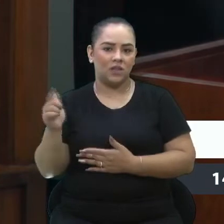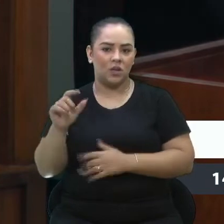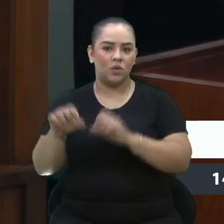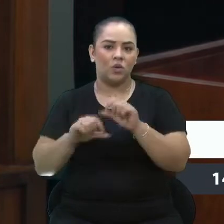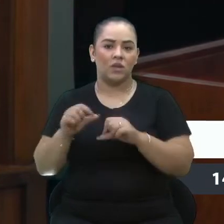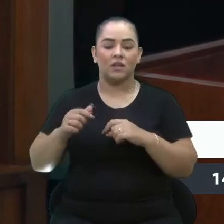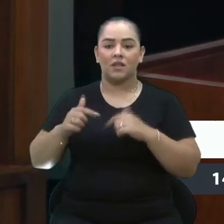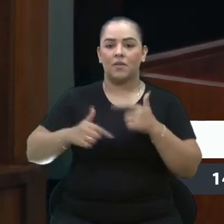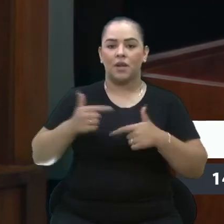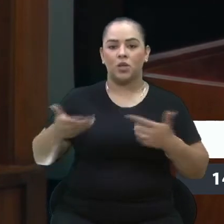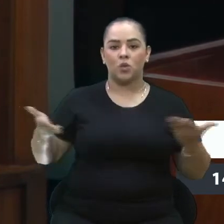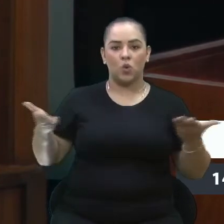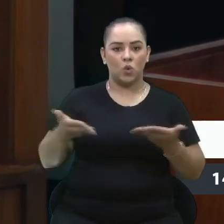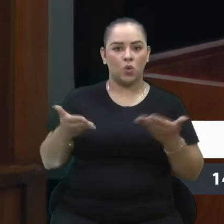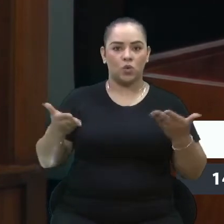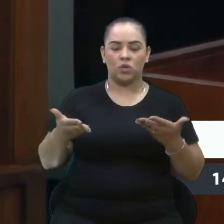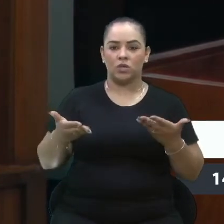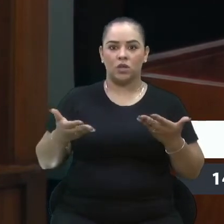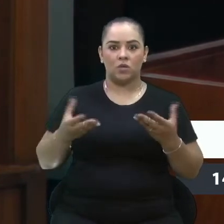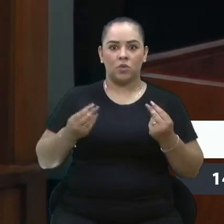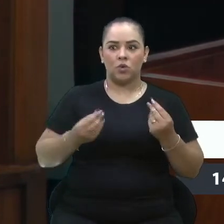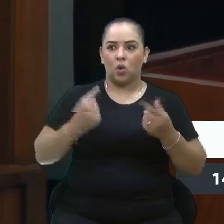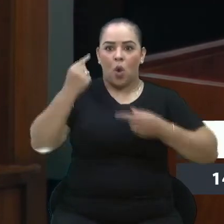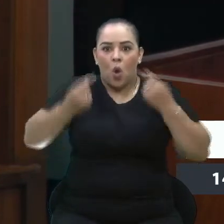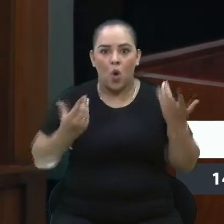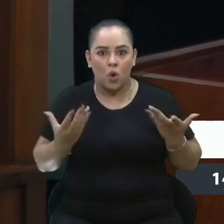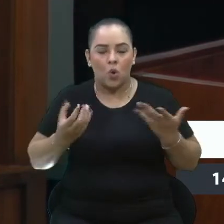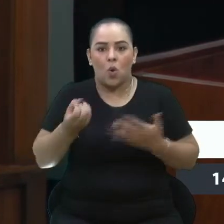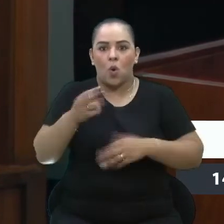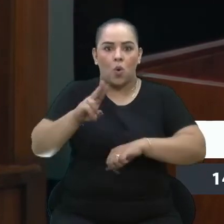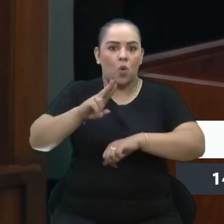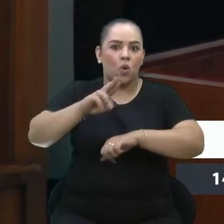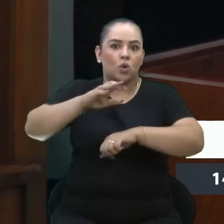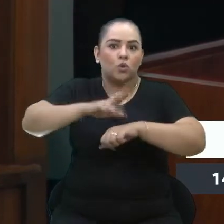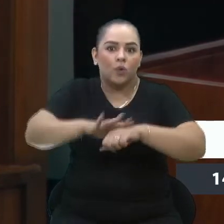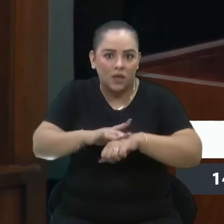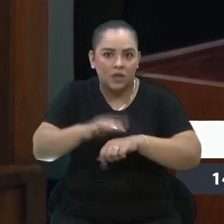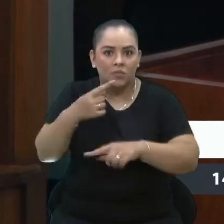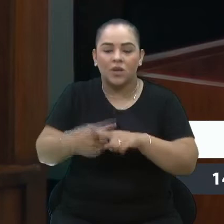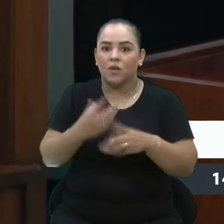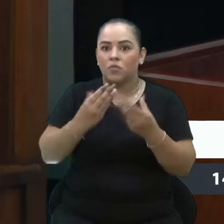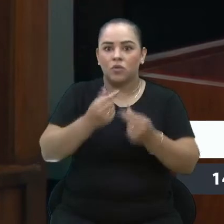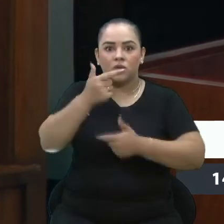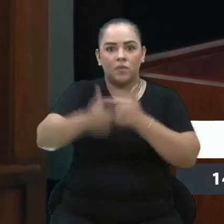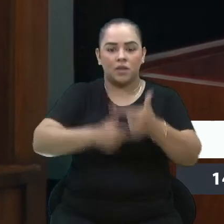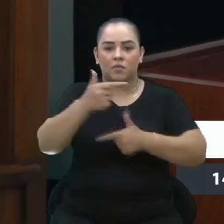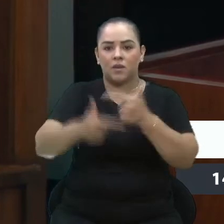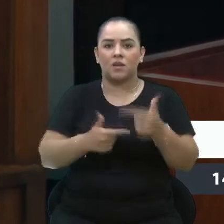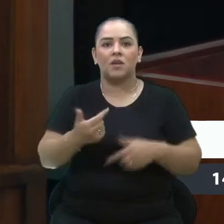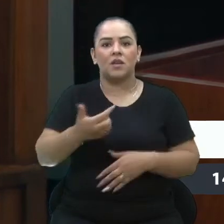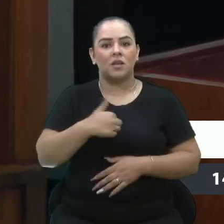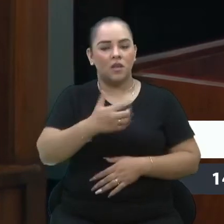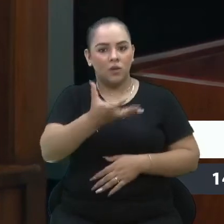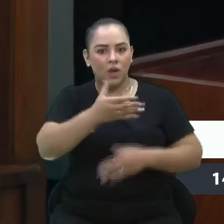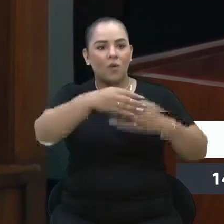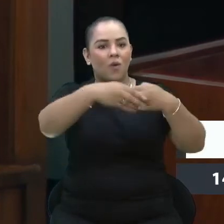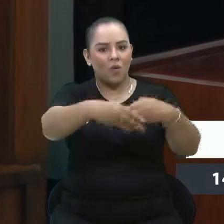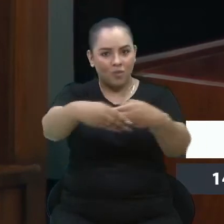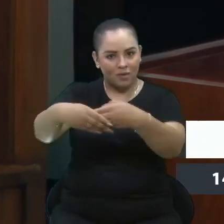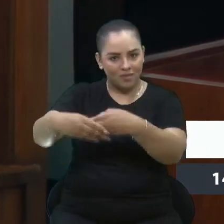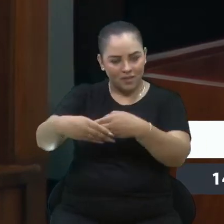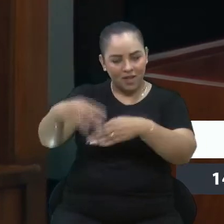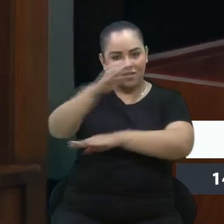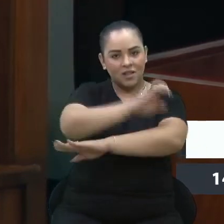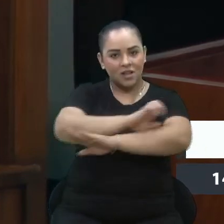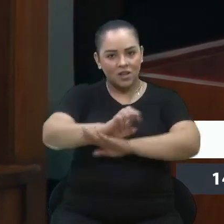atuando hoje enlouqueçam, adoeçam. Porque a sobrecarga, realmente, é essa gente. E aqui quero deixar um cumprimento aos nossos estagiários,